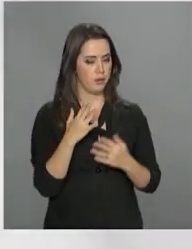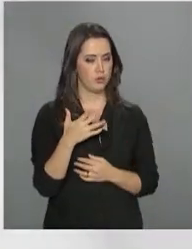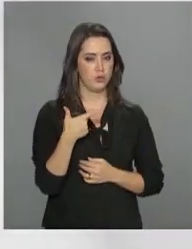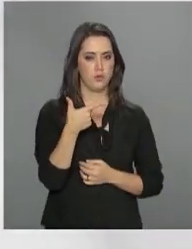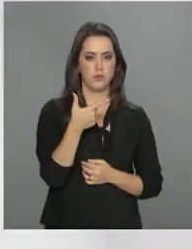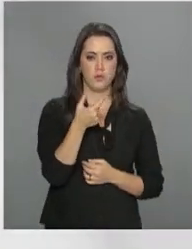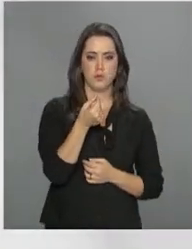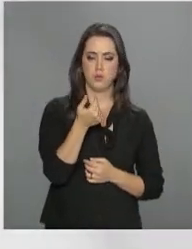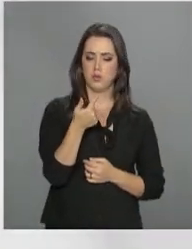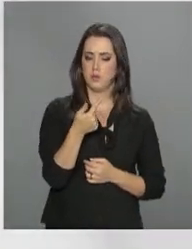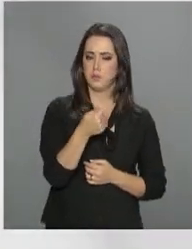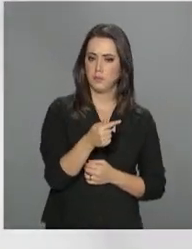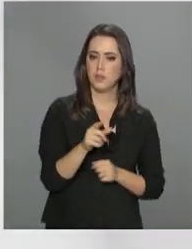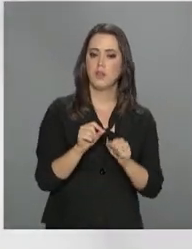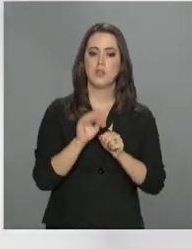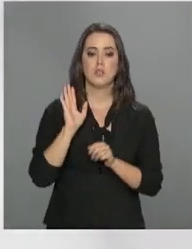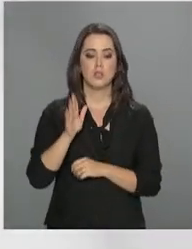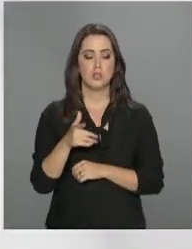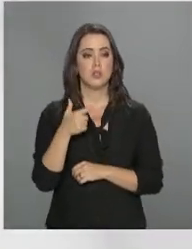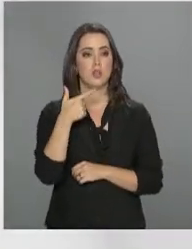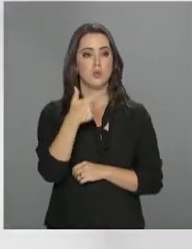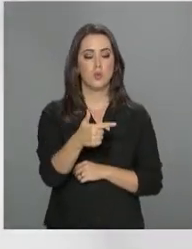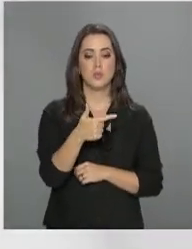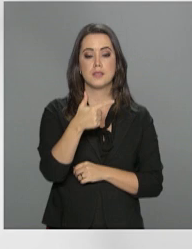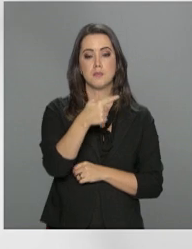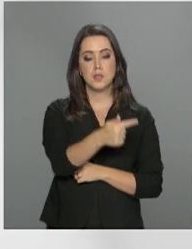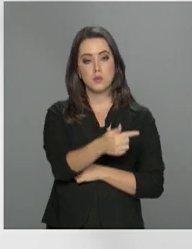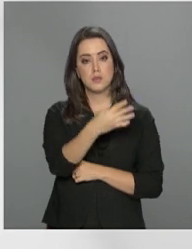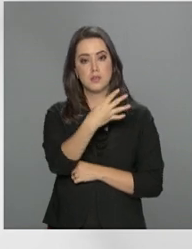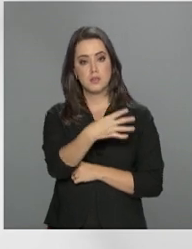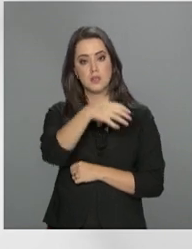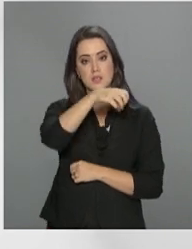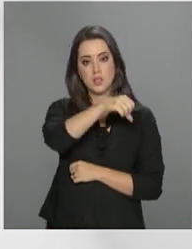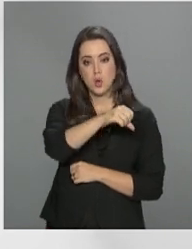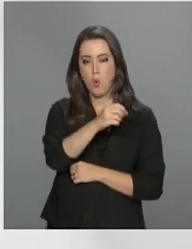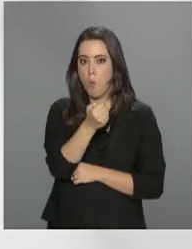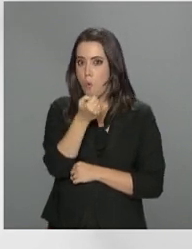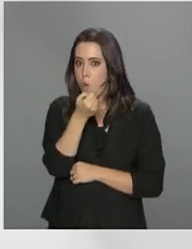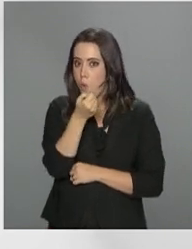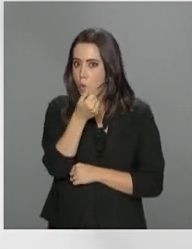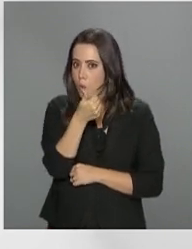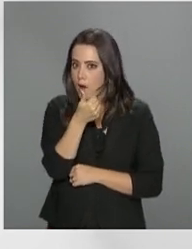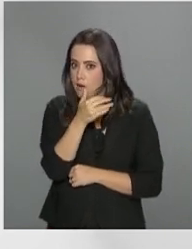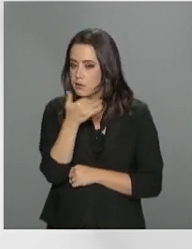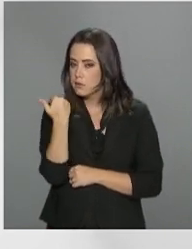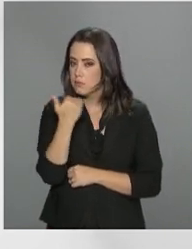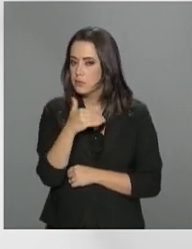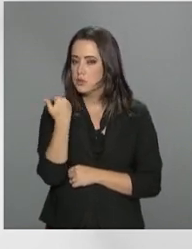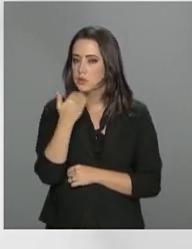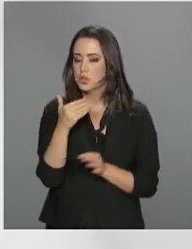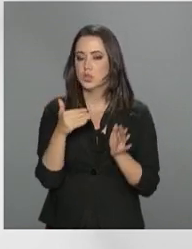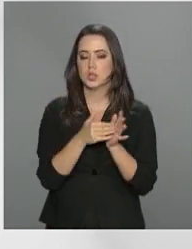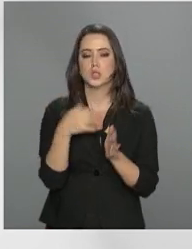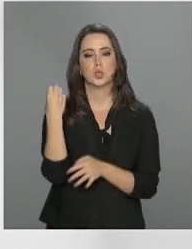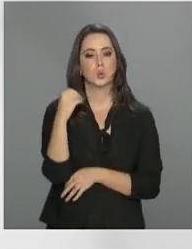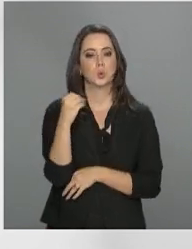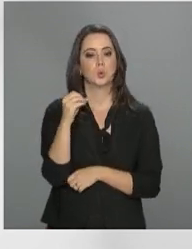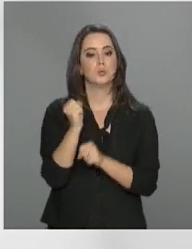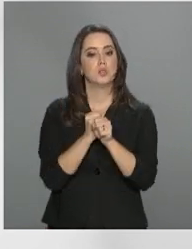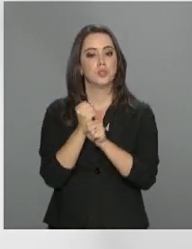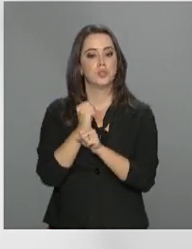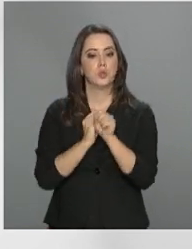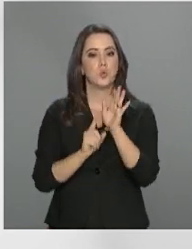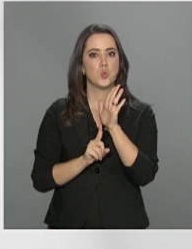em 2017, foram 2.749 tentativas de assassinato. Até outubro deste ano,